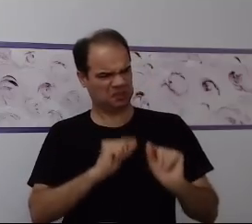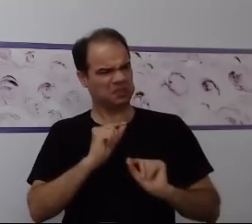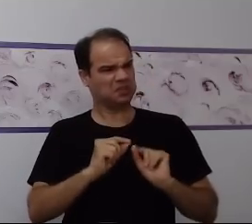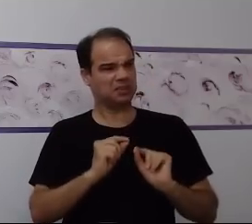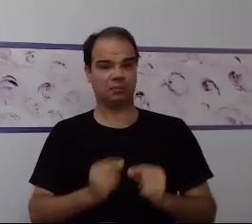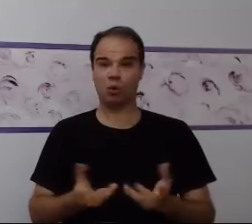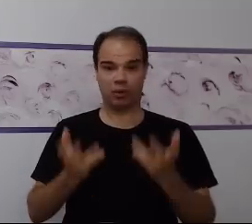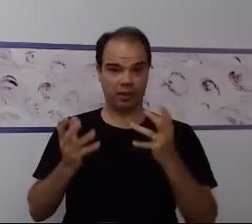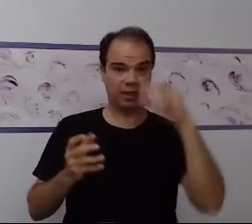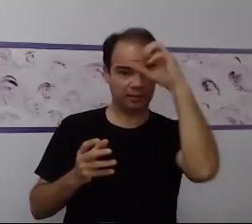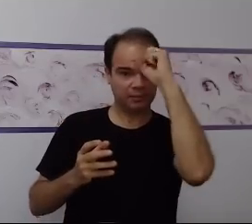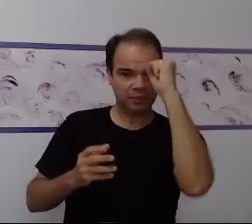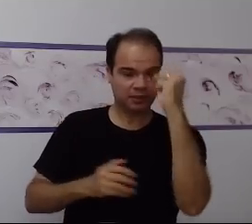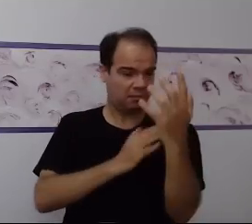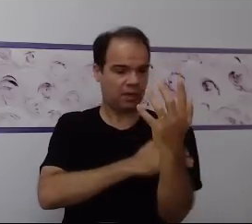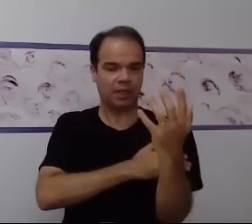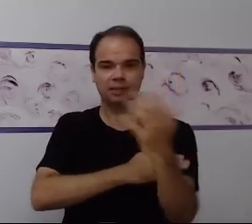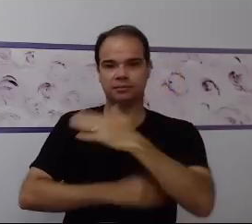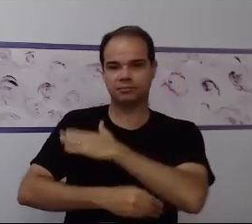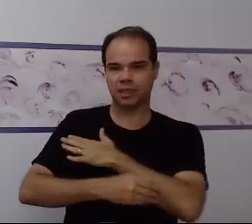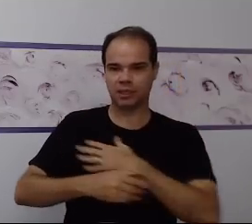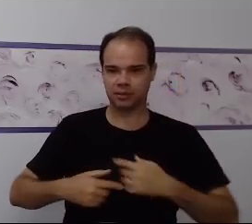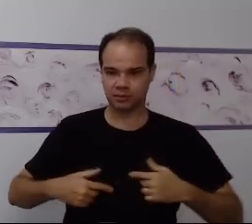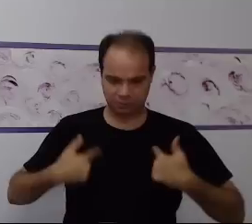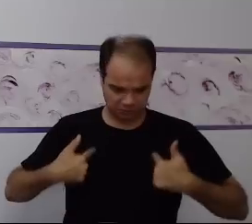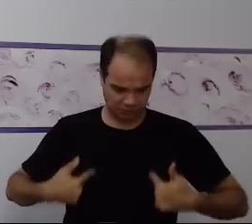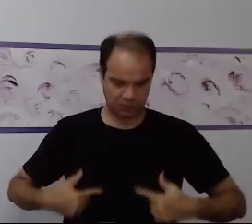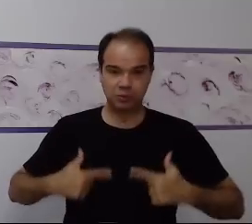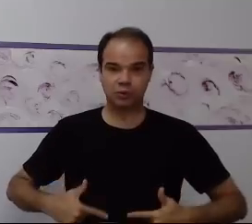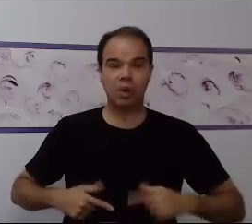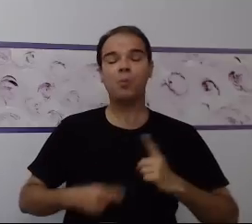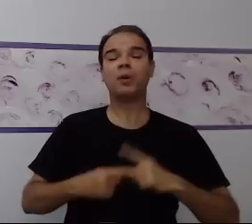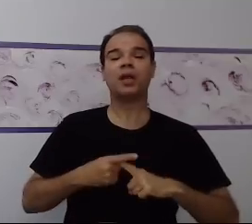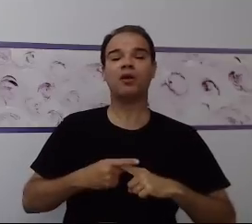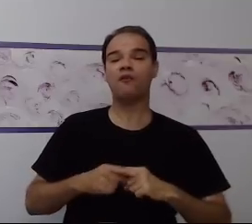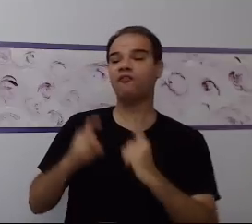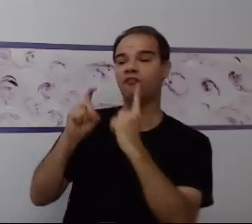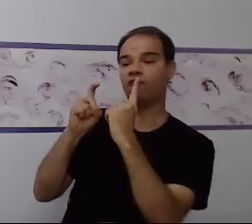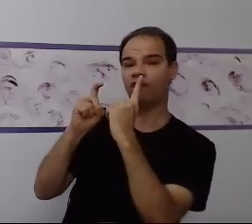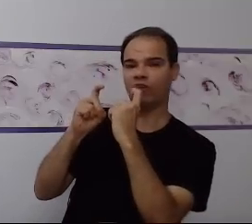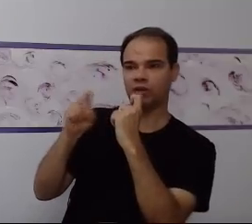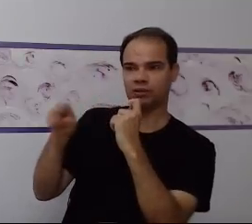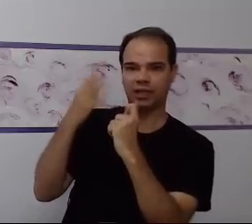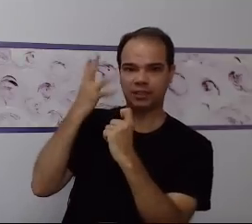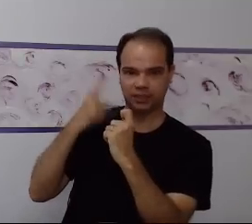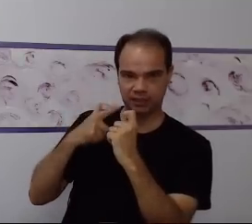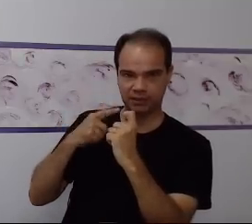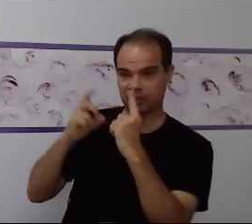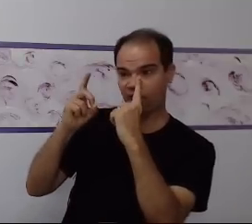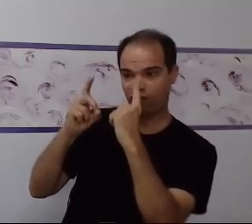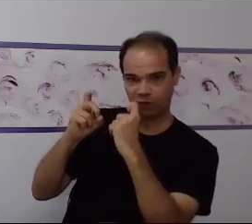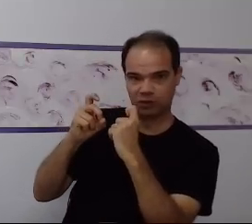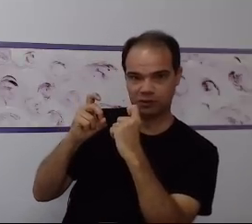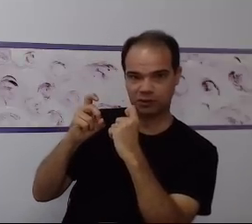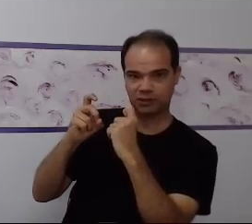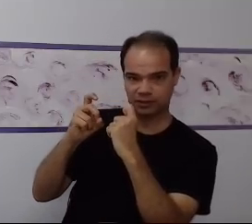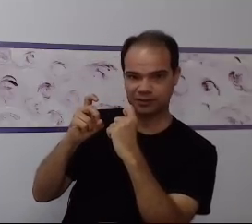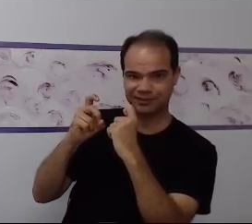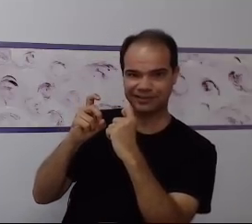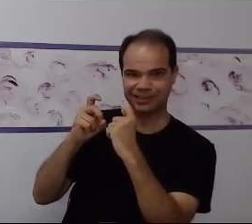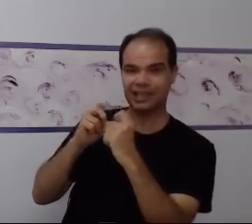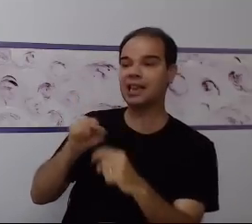partes do corpo humano, por que eu não usar a imagem dessa própria criança? Por que eu não usar a foto dessa própria criança? Porque ela vai estar se